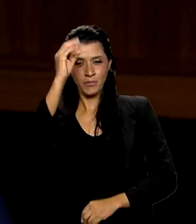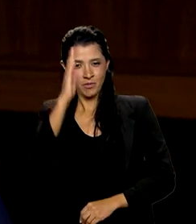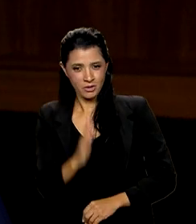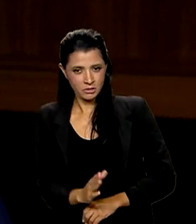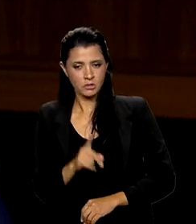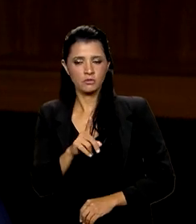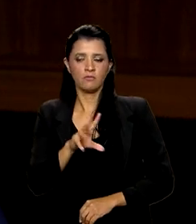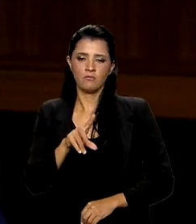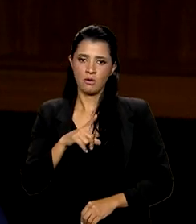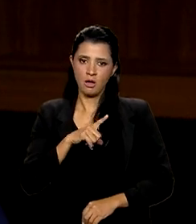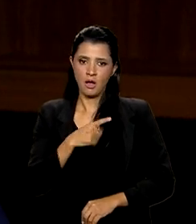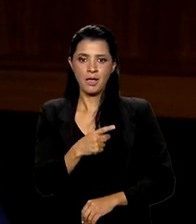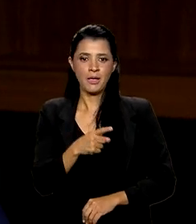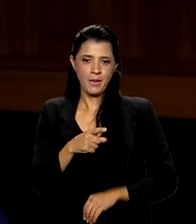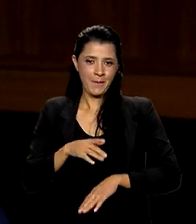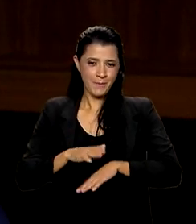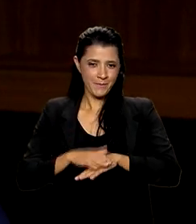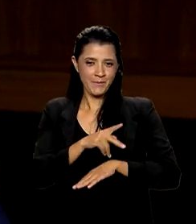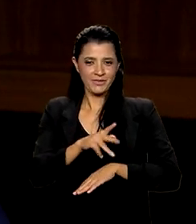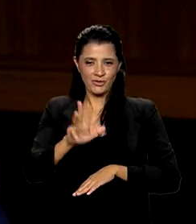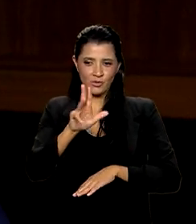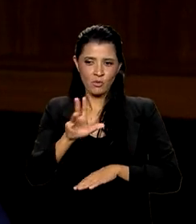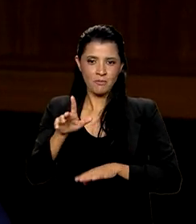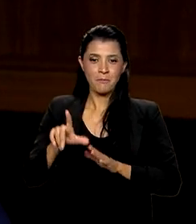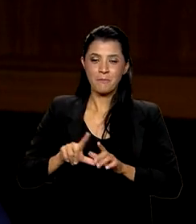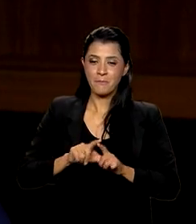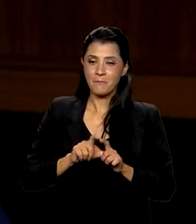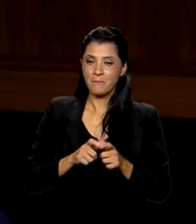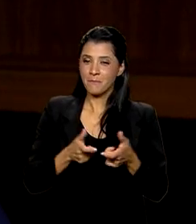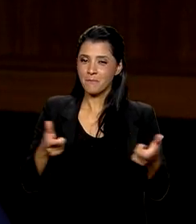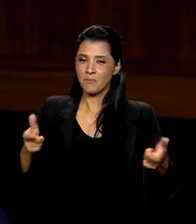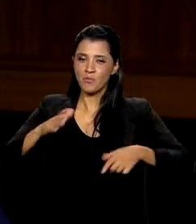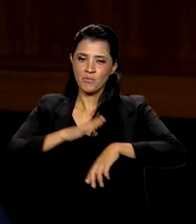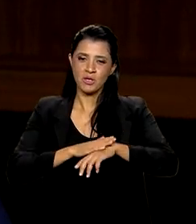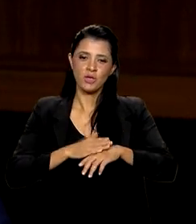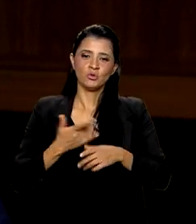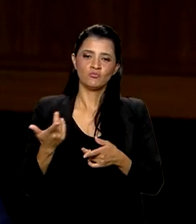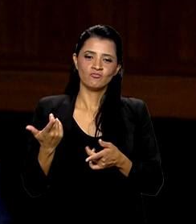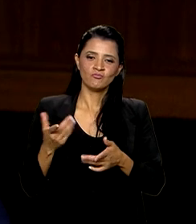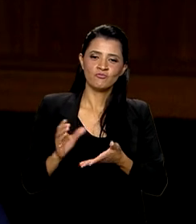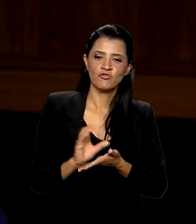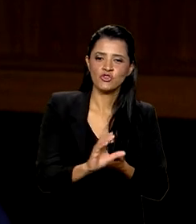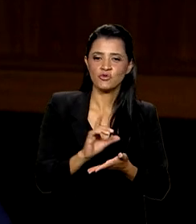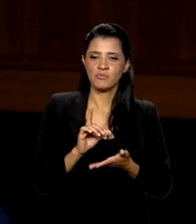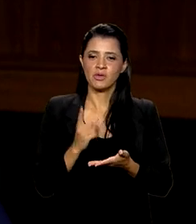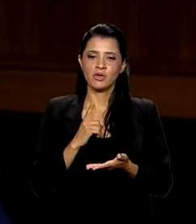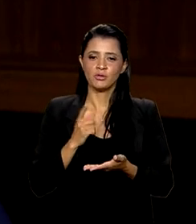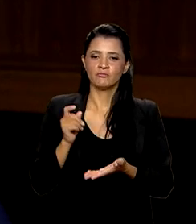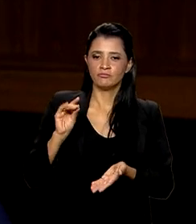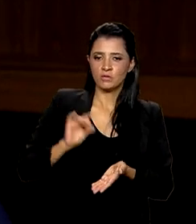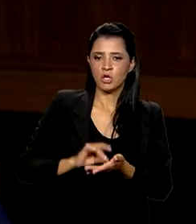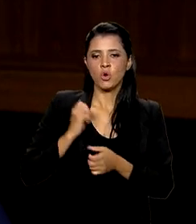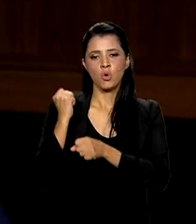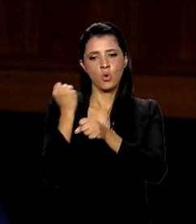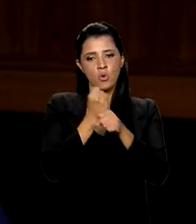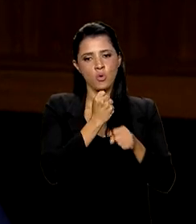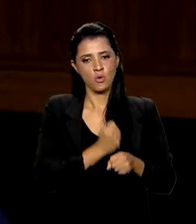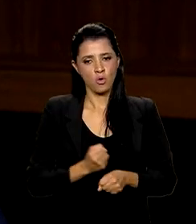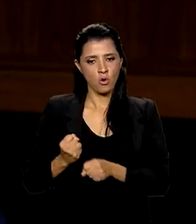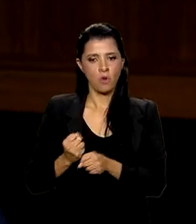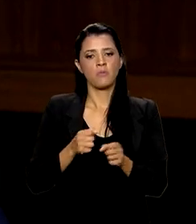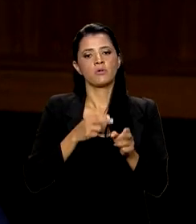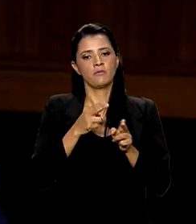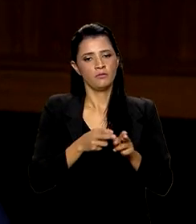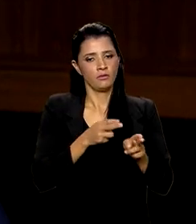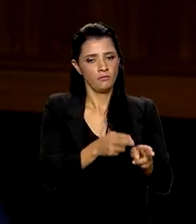do presidente Lula, o maior ciclo de planejamento, de investimento e de execução de obras ferroviárias no Brasil